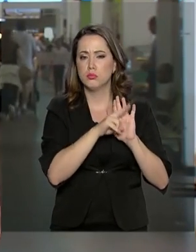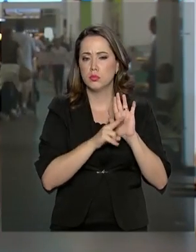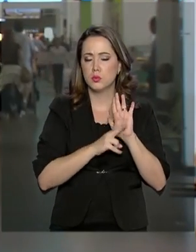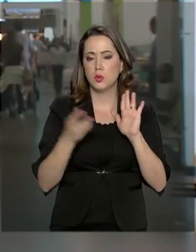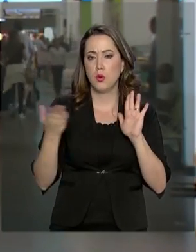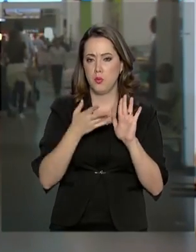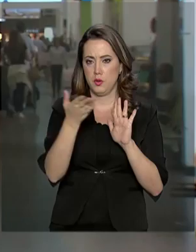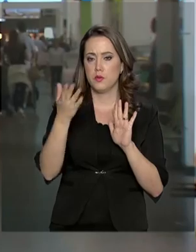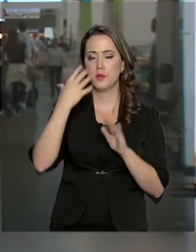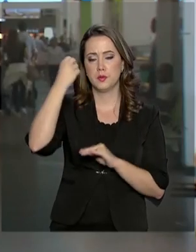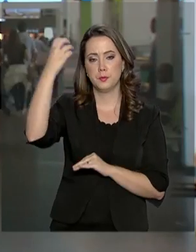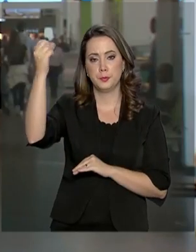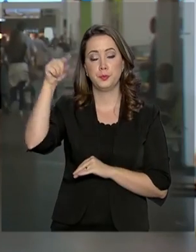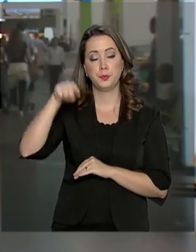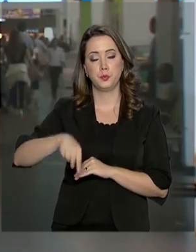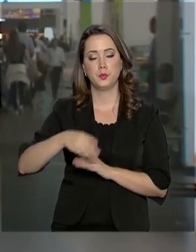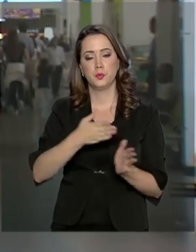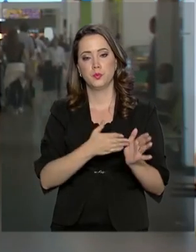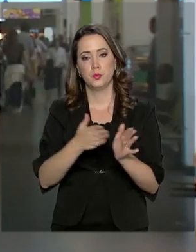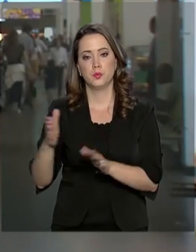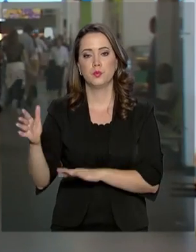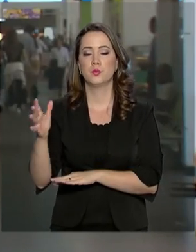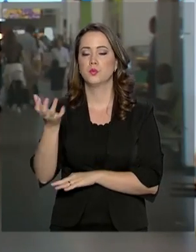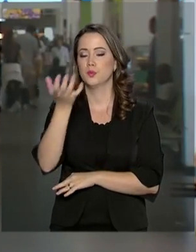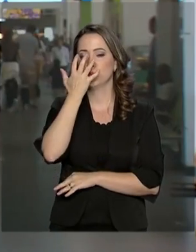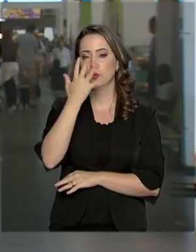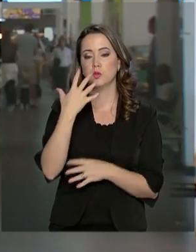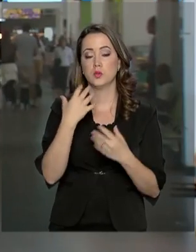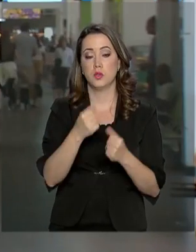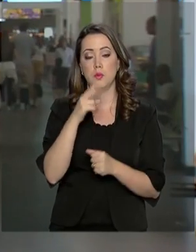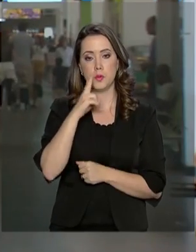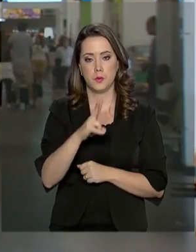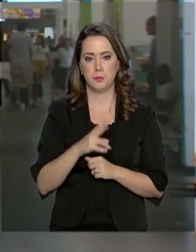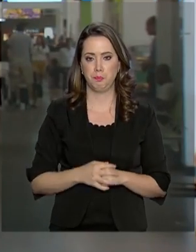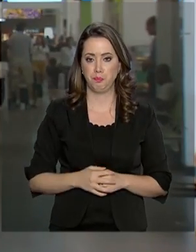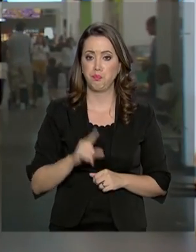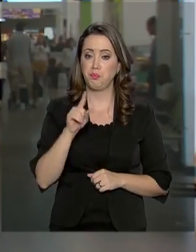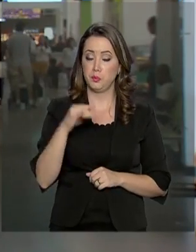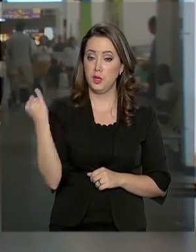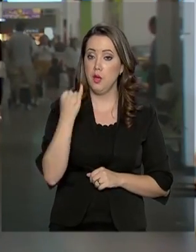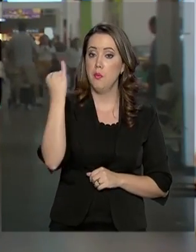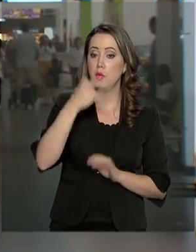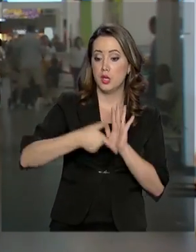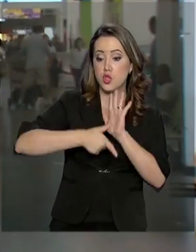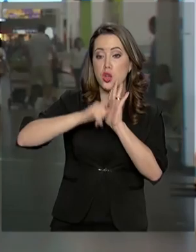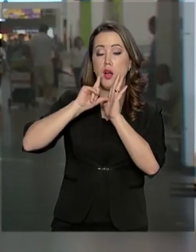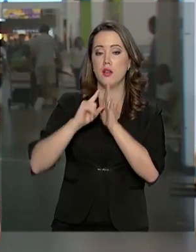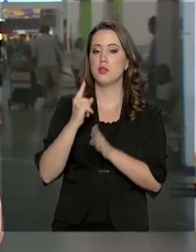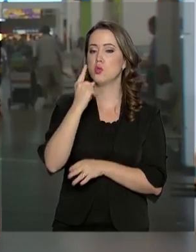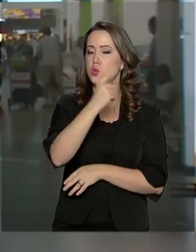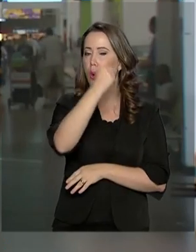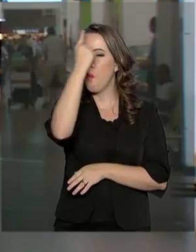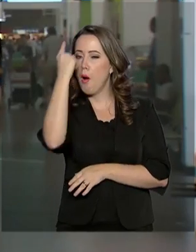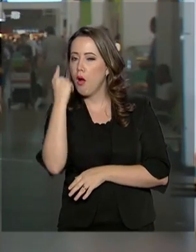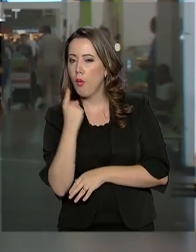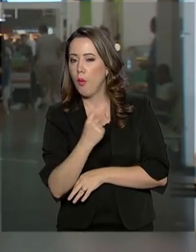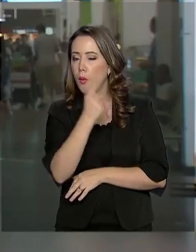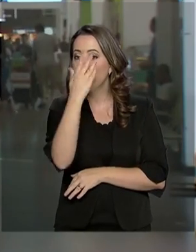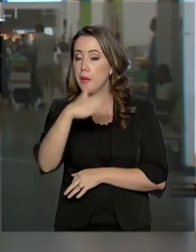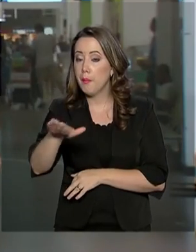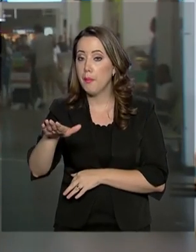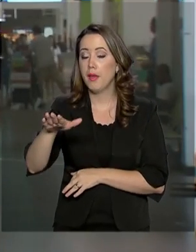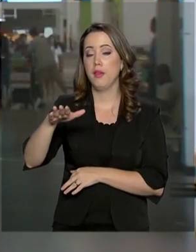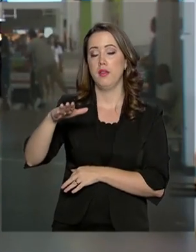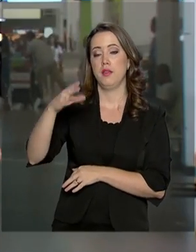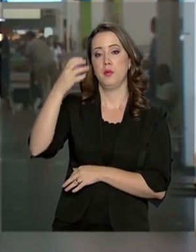um voo nesses últimos dias de Carnaval para garantir uma viagem tranquila. É importante chegar com uma hora e meia de antecedência para os voos domésticos,